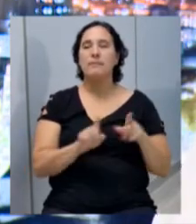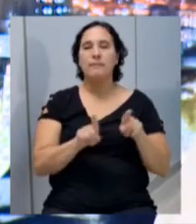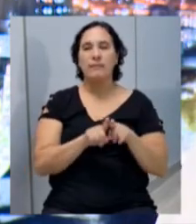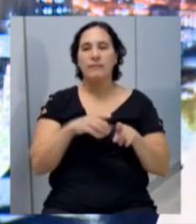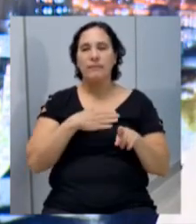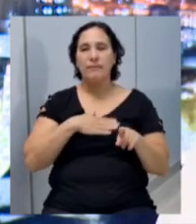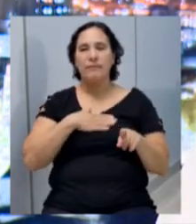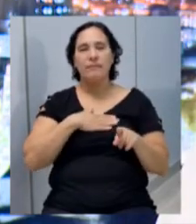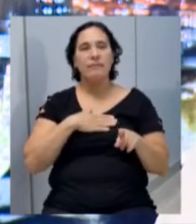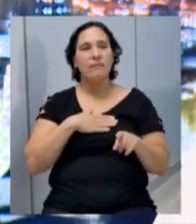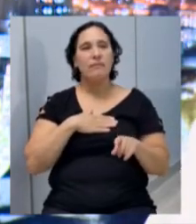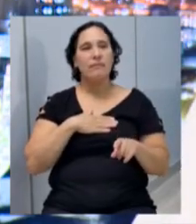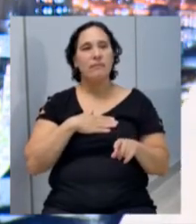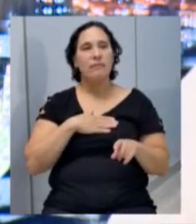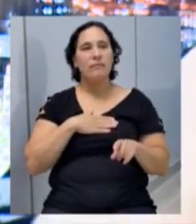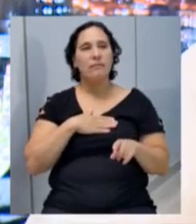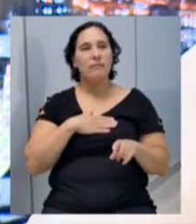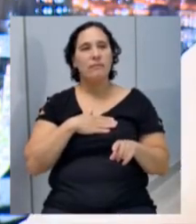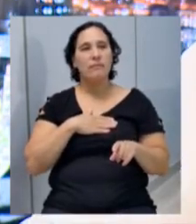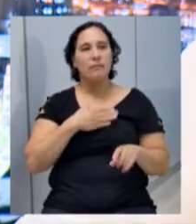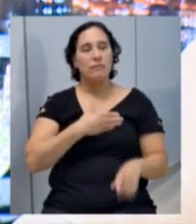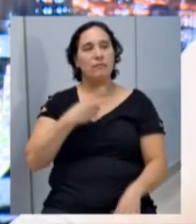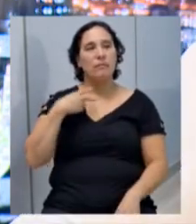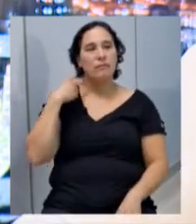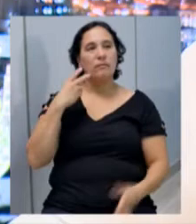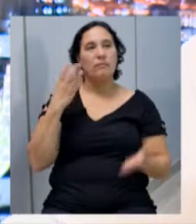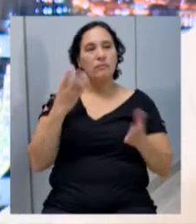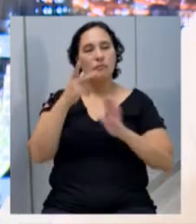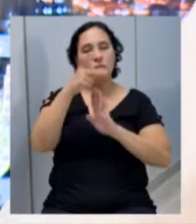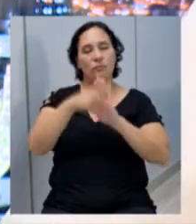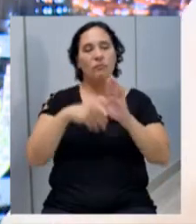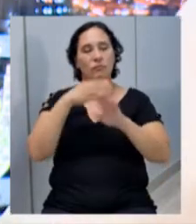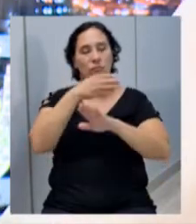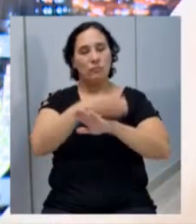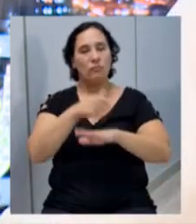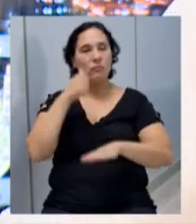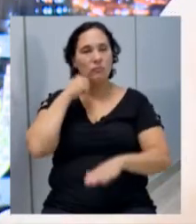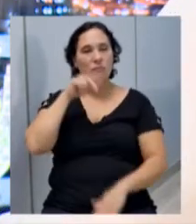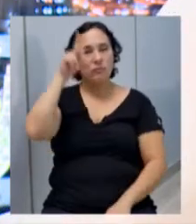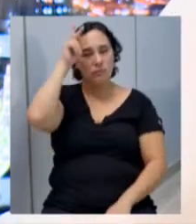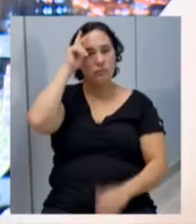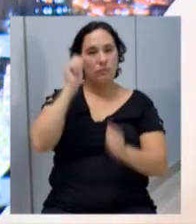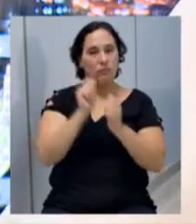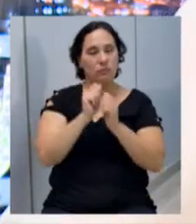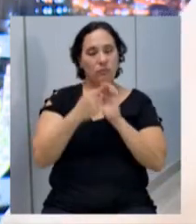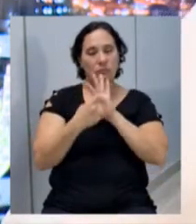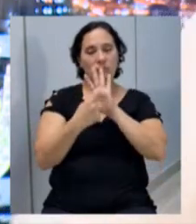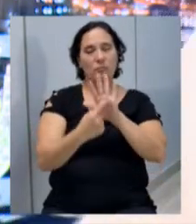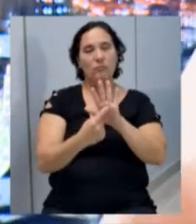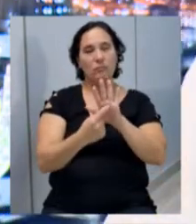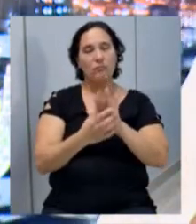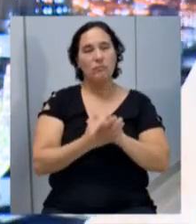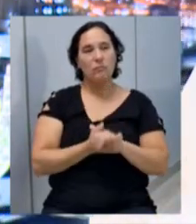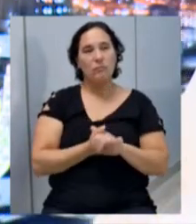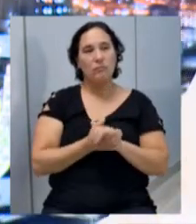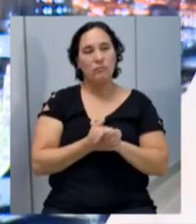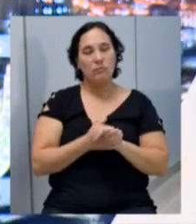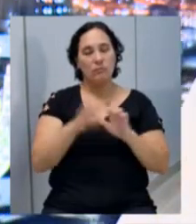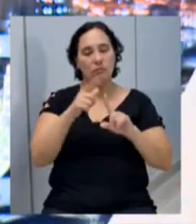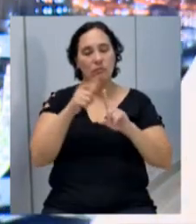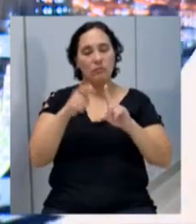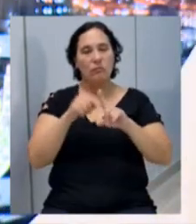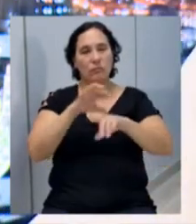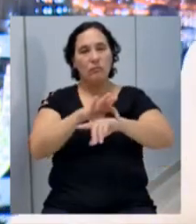gostaria de pedir aos colegas vereadores, hoje entra o projeto, a vereadora Cátia, juntamente apresentamos, da gravidez